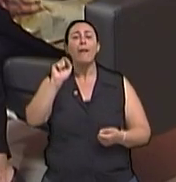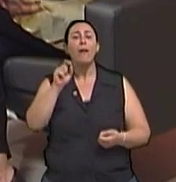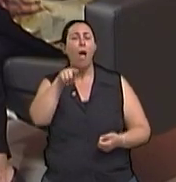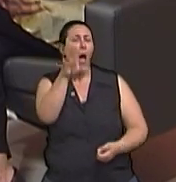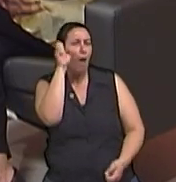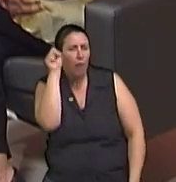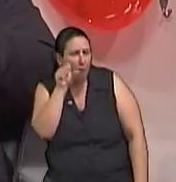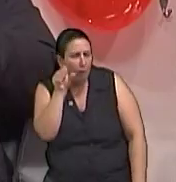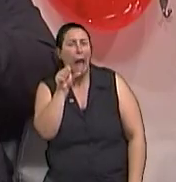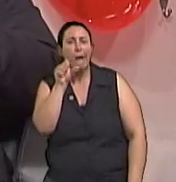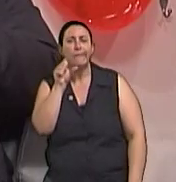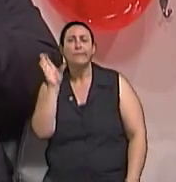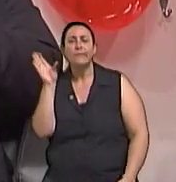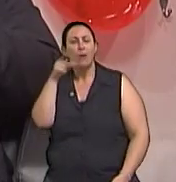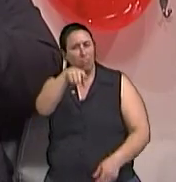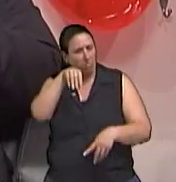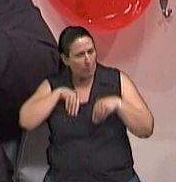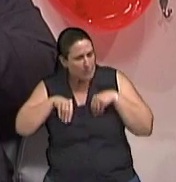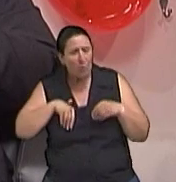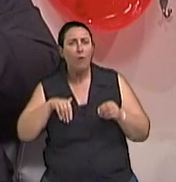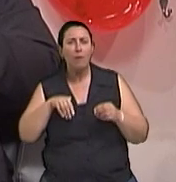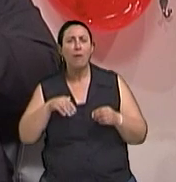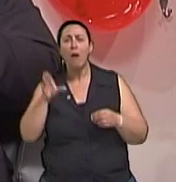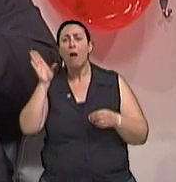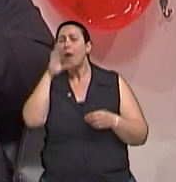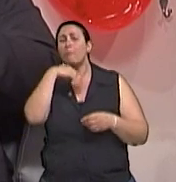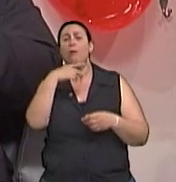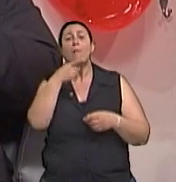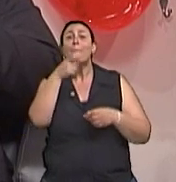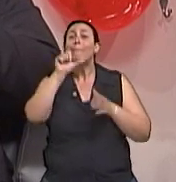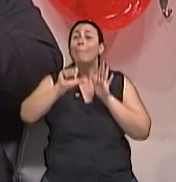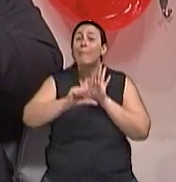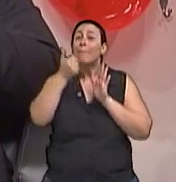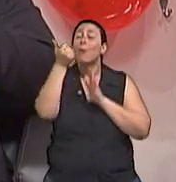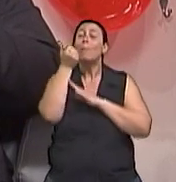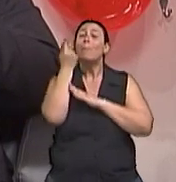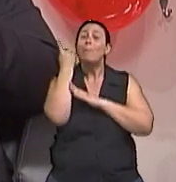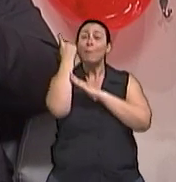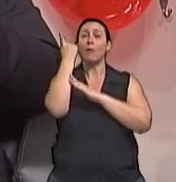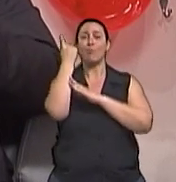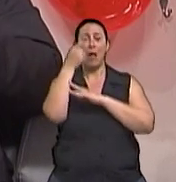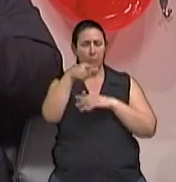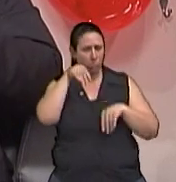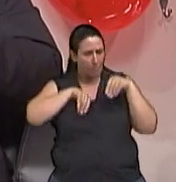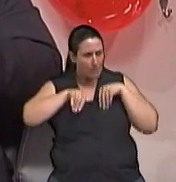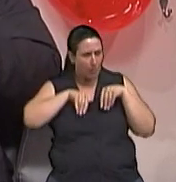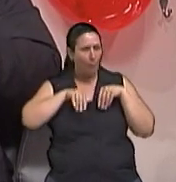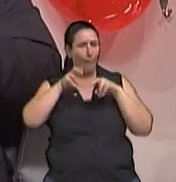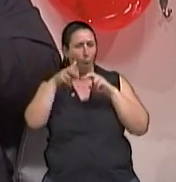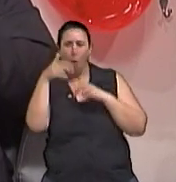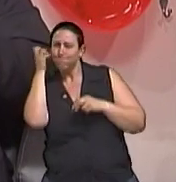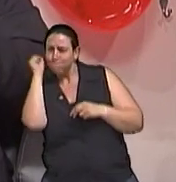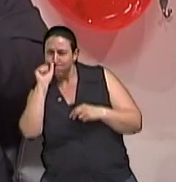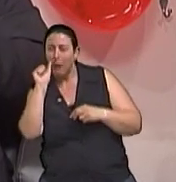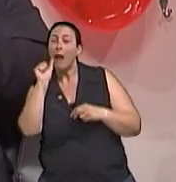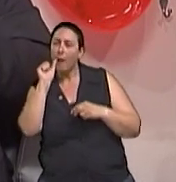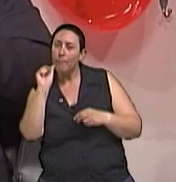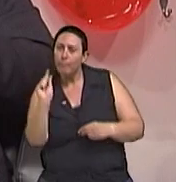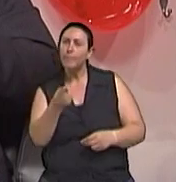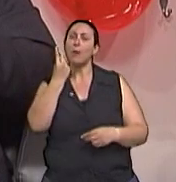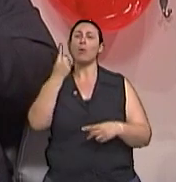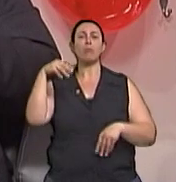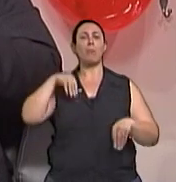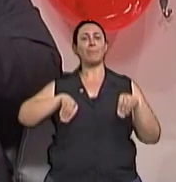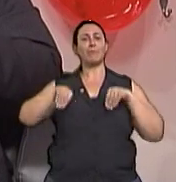num paciente que tem depressão sem tratar a depressão. Na verdade, tratando a depressão é que a pessoa vai melhorar da